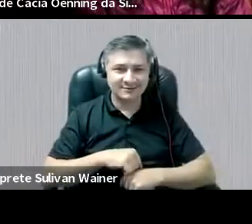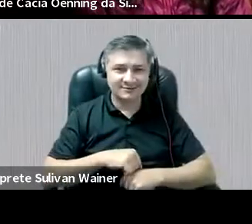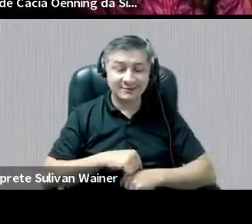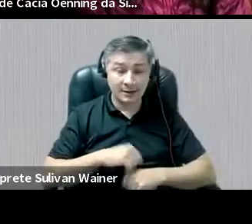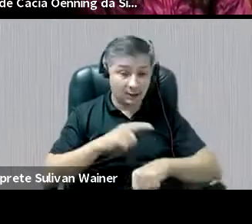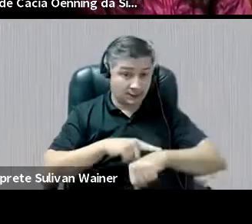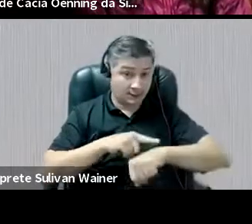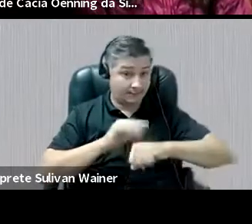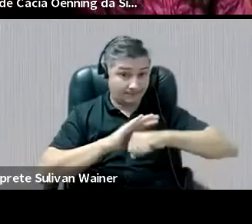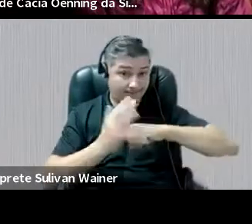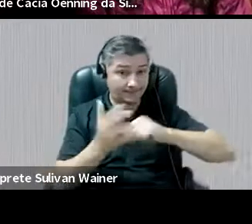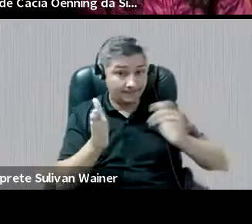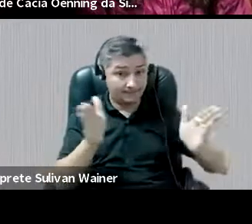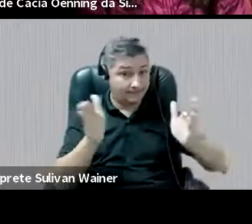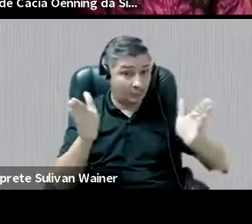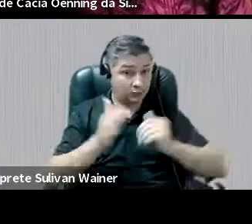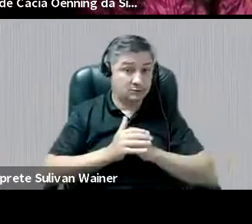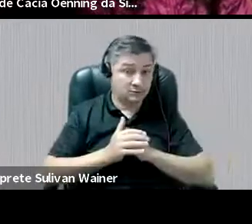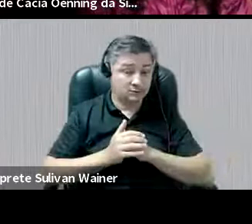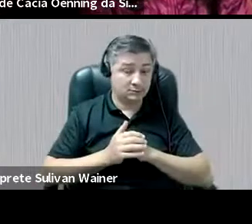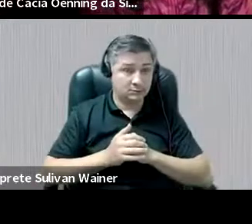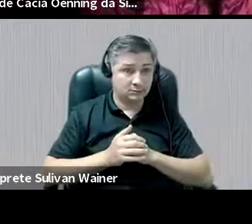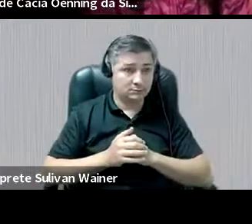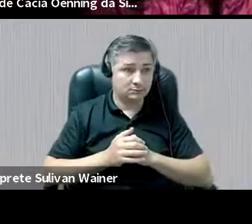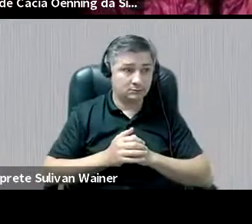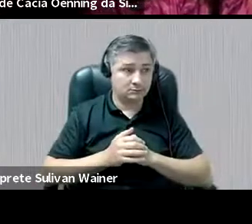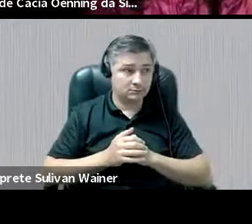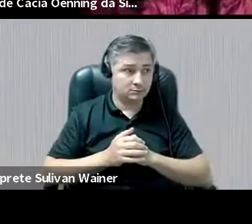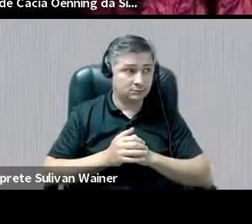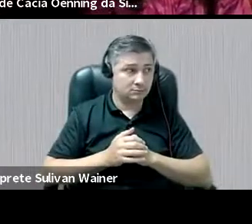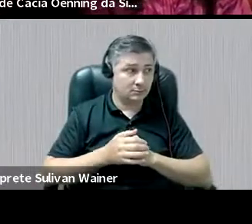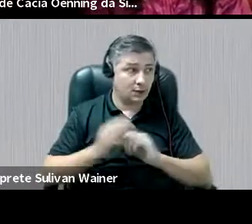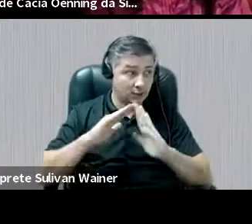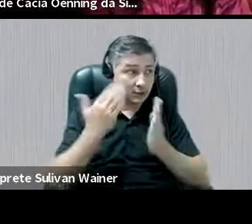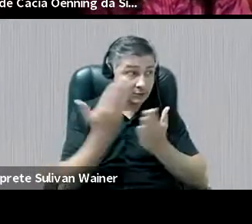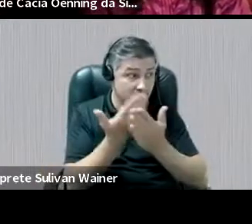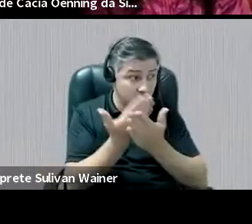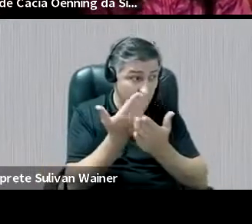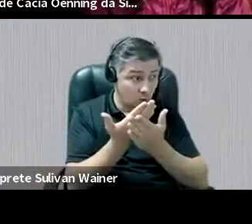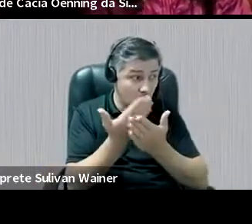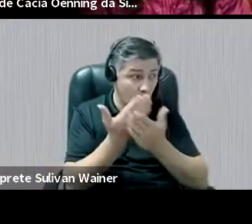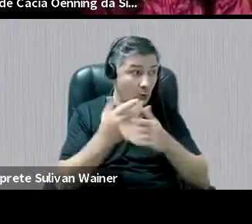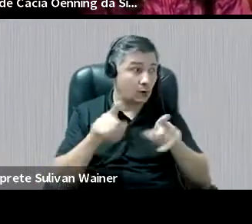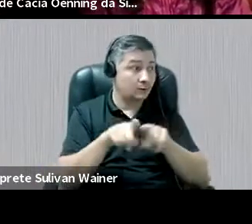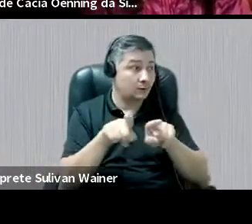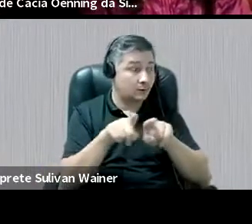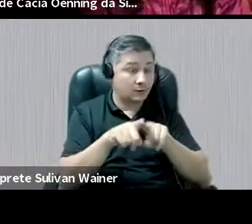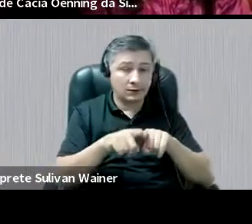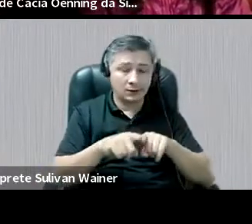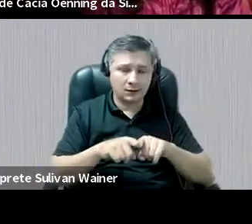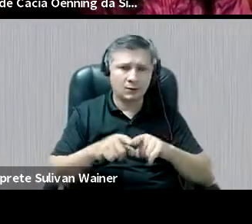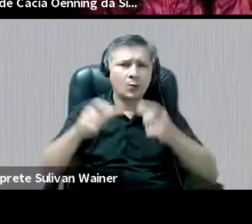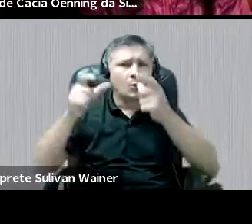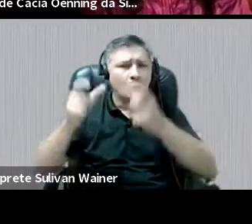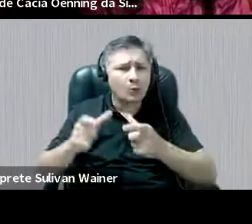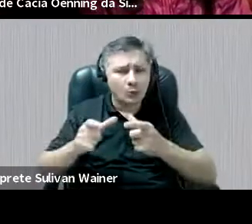período pandêmico esse escola e postos de saúde que realmente